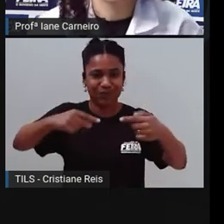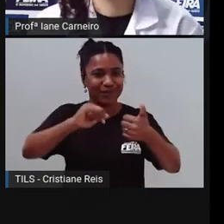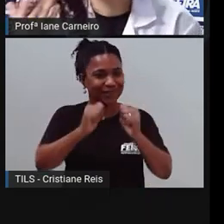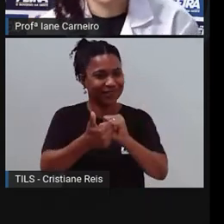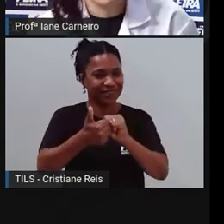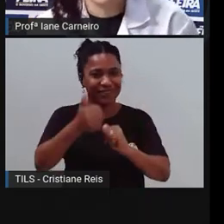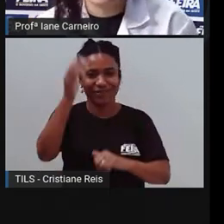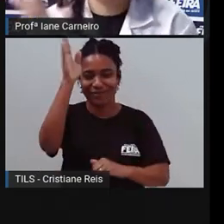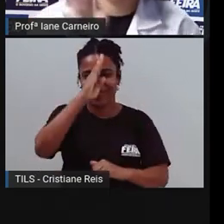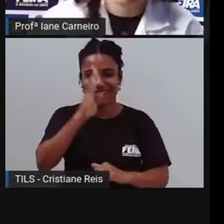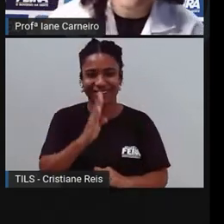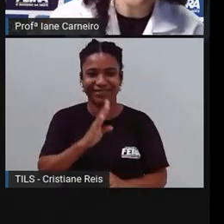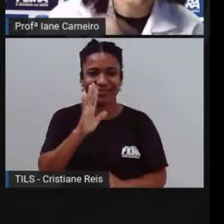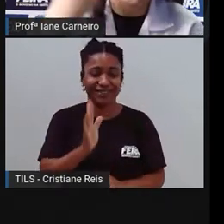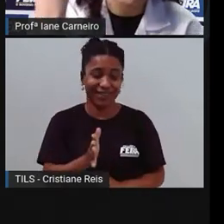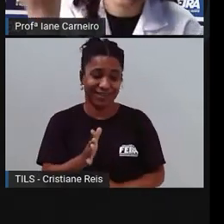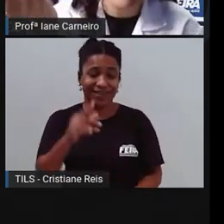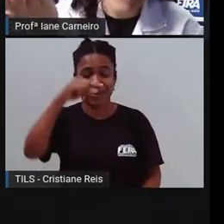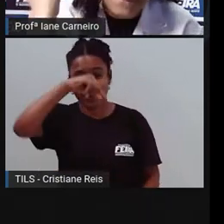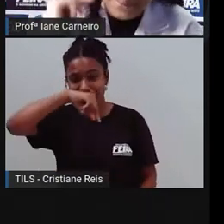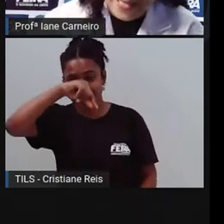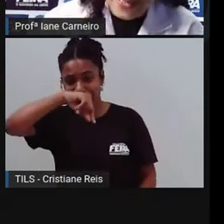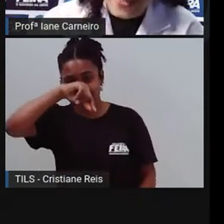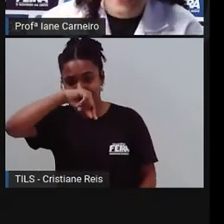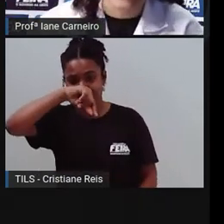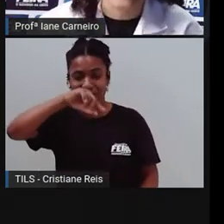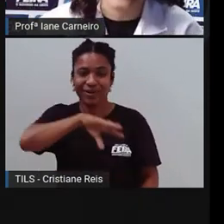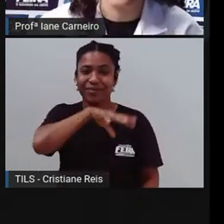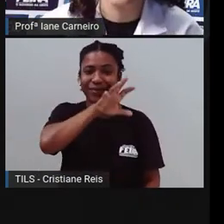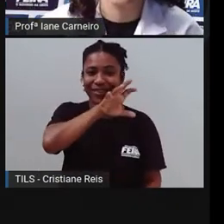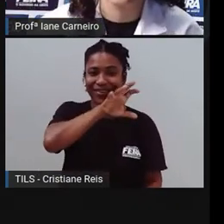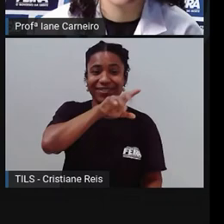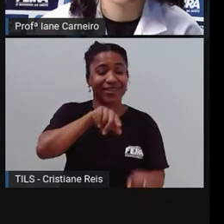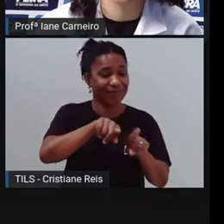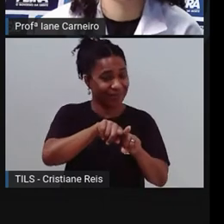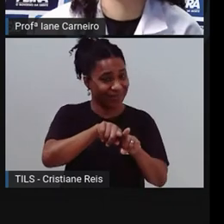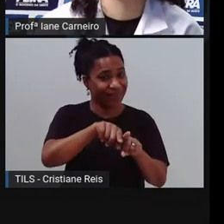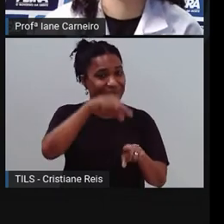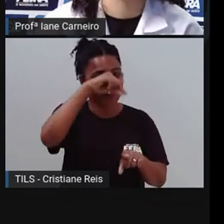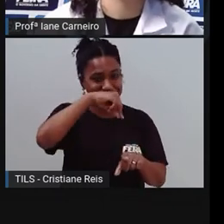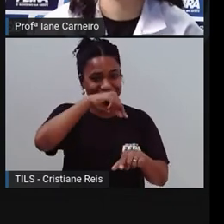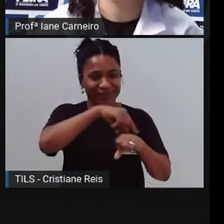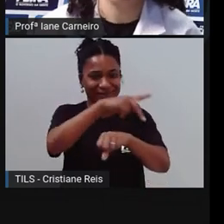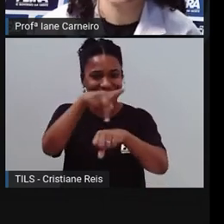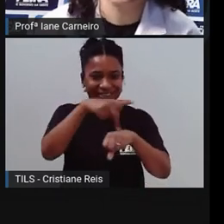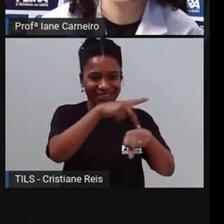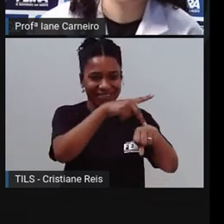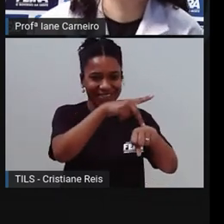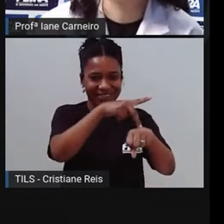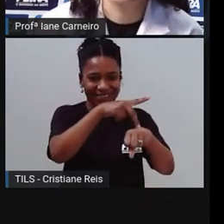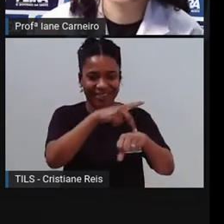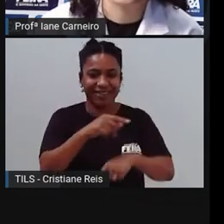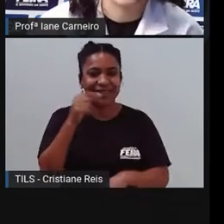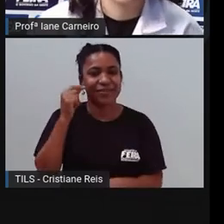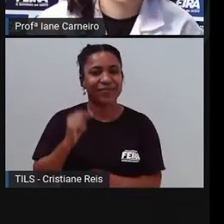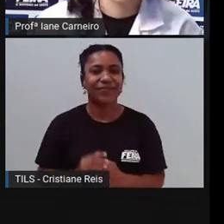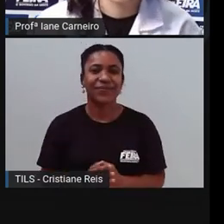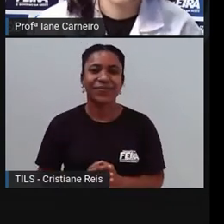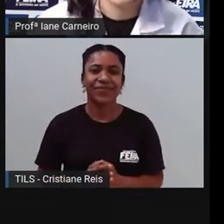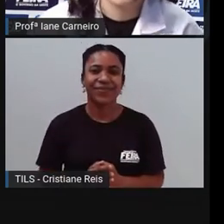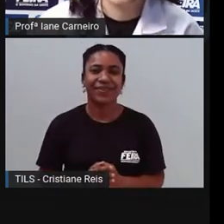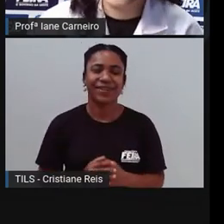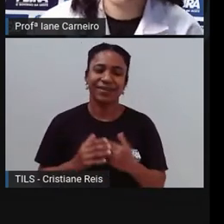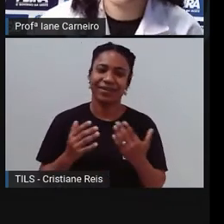E aí tem o Peru que é o animal e o Peru que é o país, tá joia? Vamos para a próxima. Não me queira